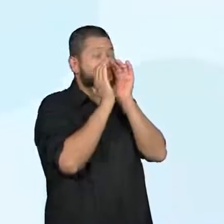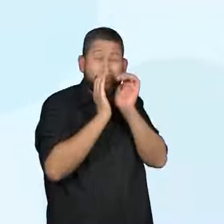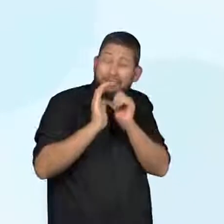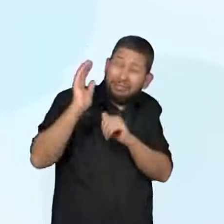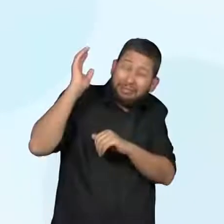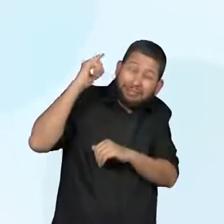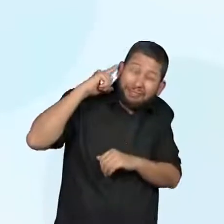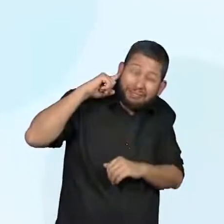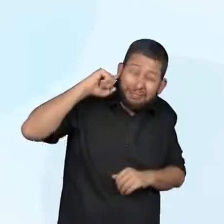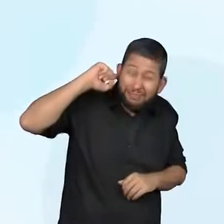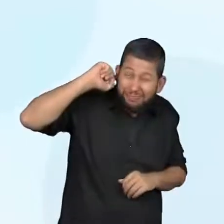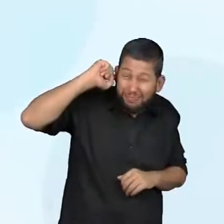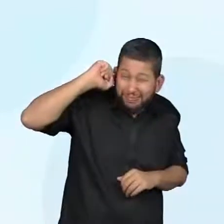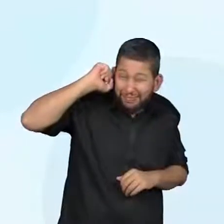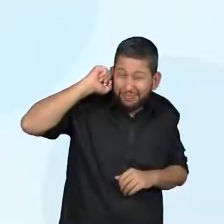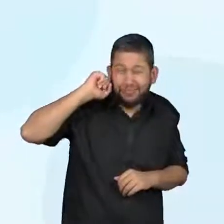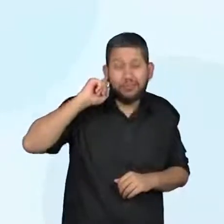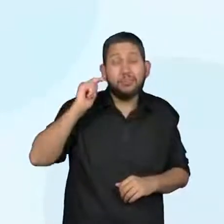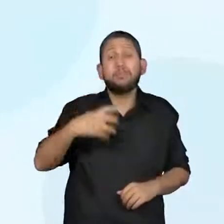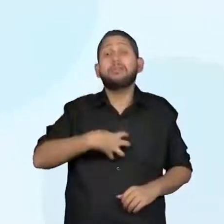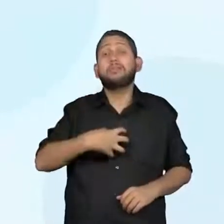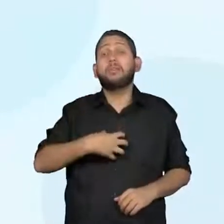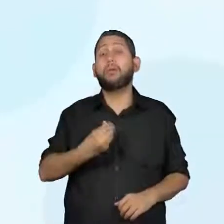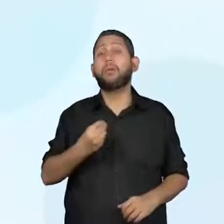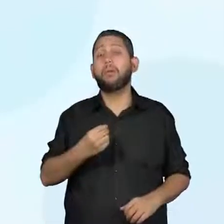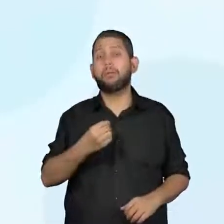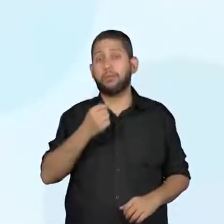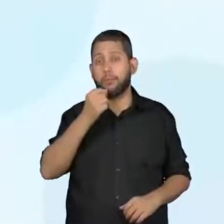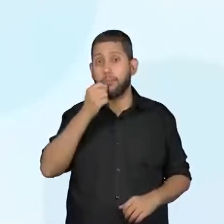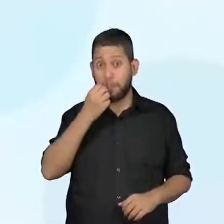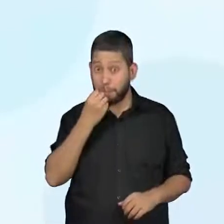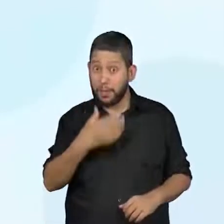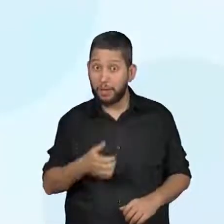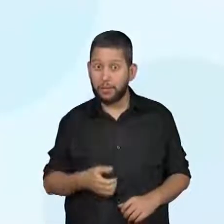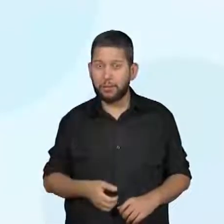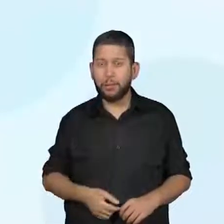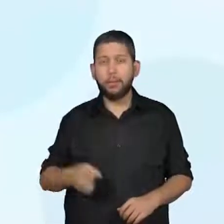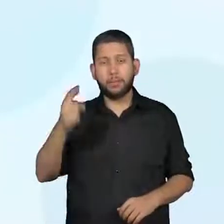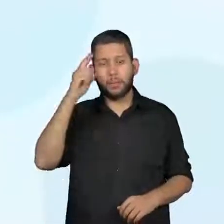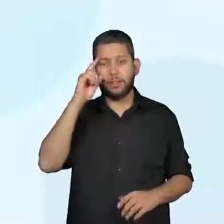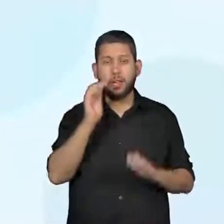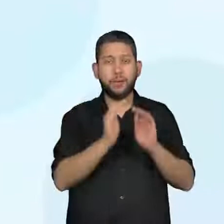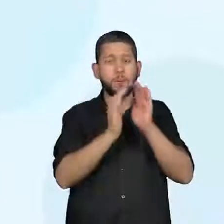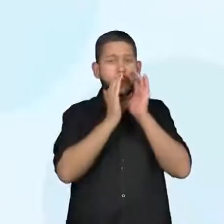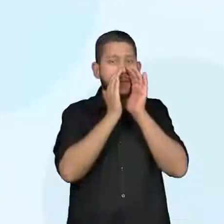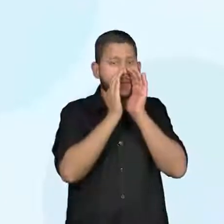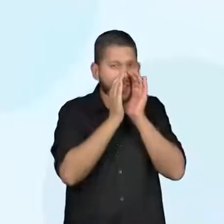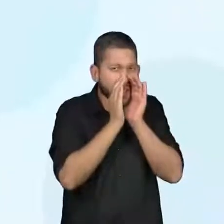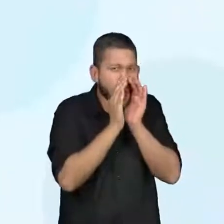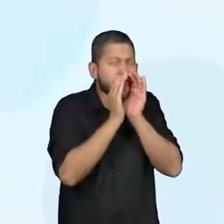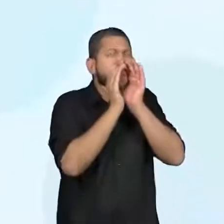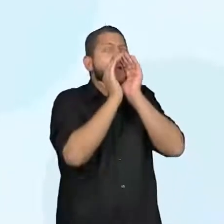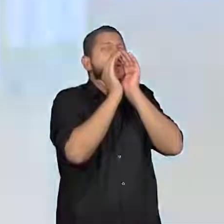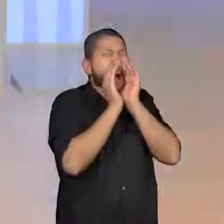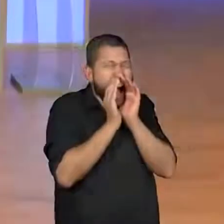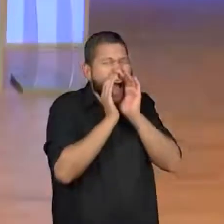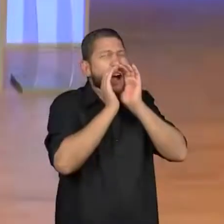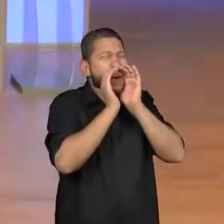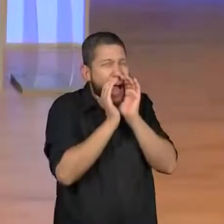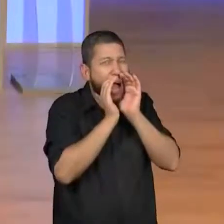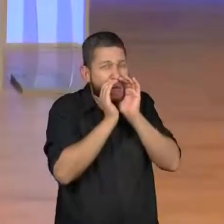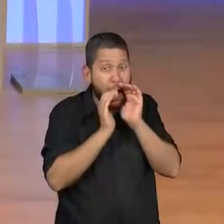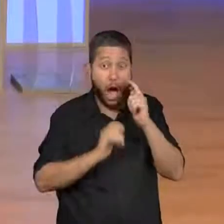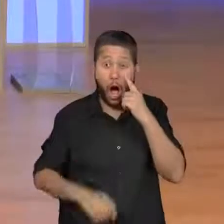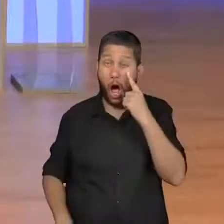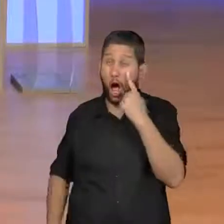que essa pessoa aí está se sentindo? Olha só, imagina o professor Rafa. Será que eu posso fazer uma demonstração aqui? Pode,